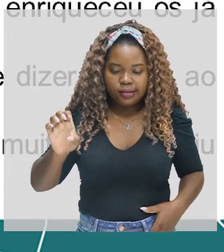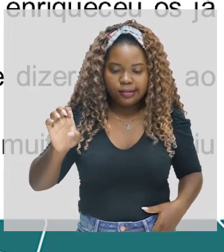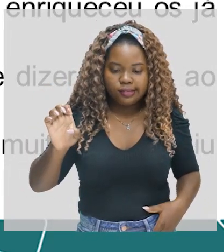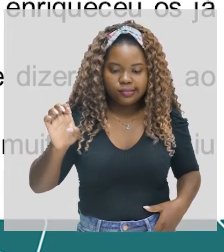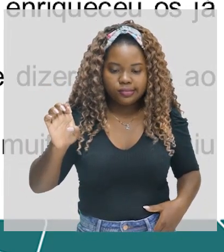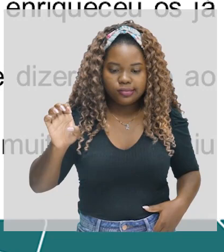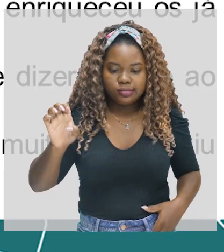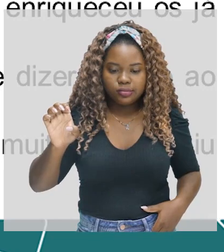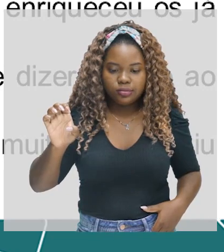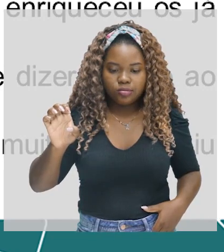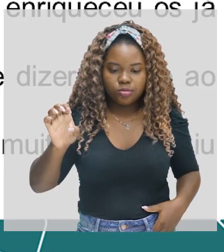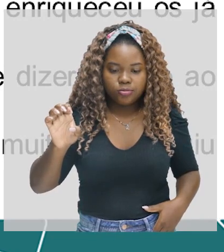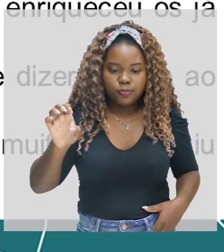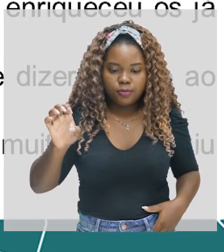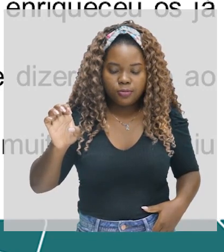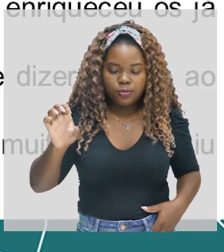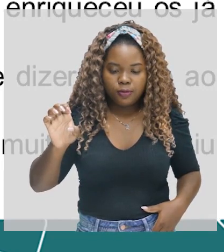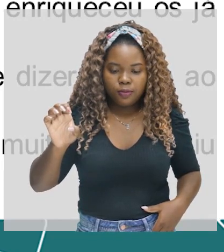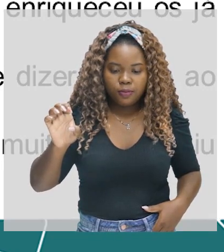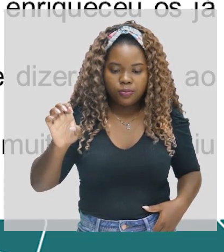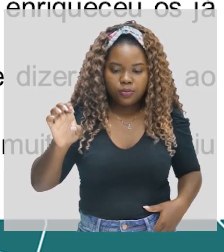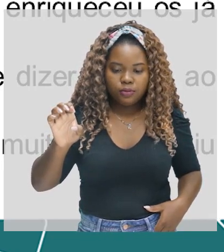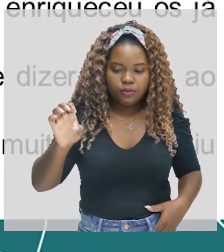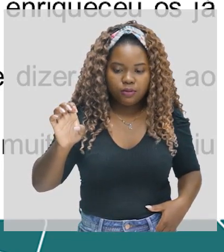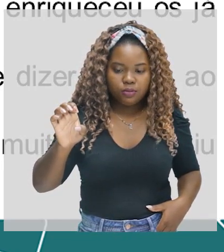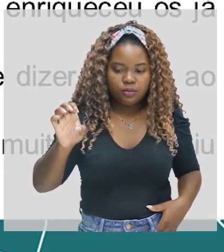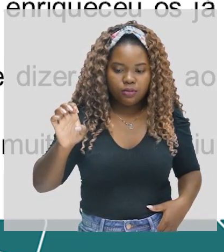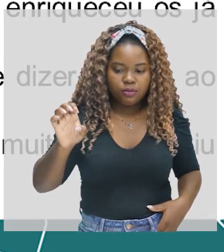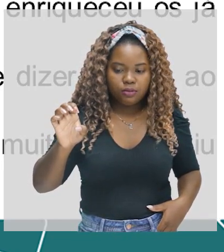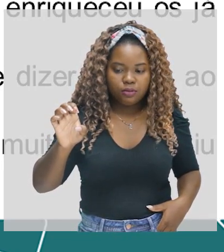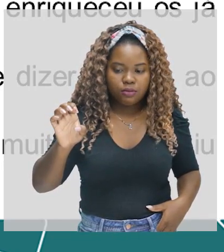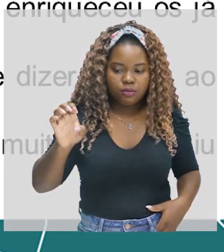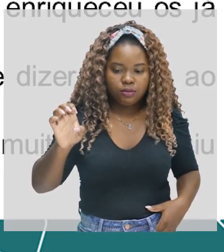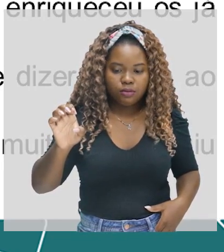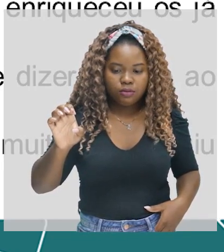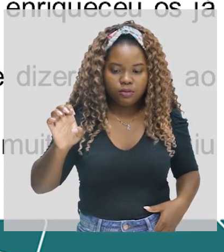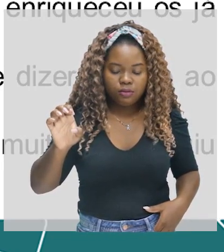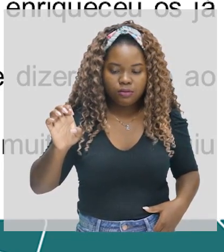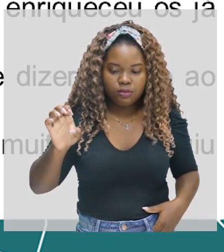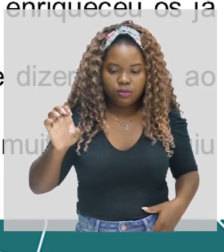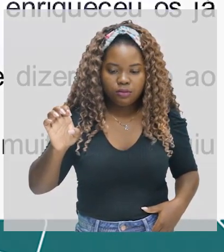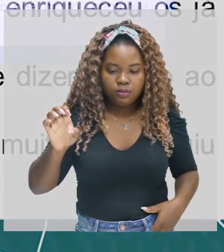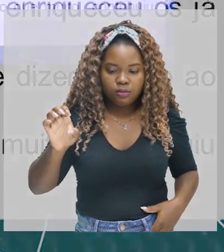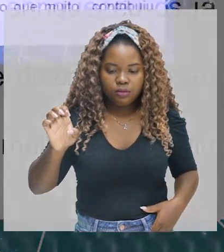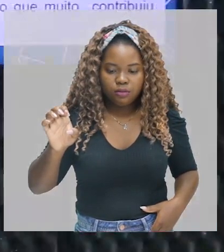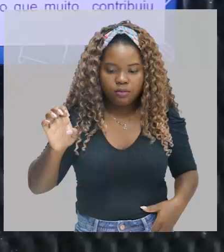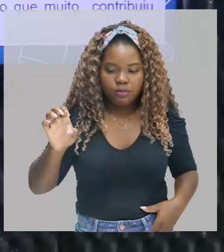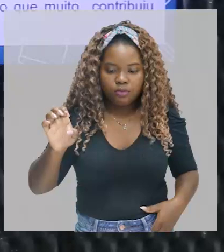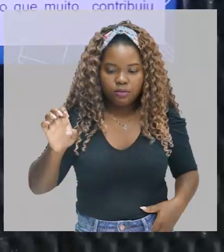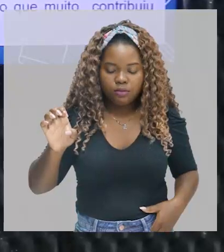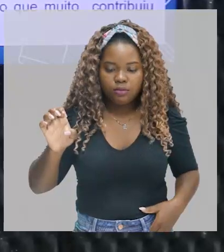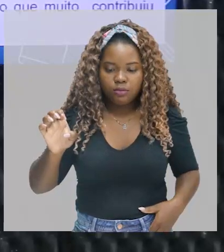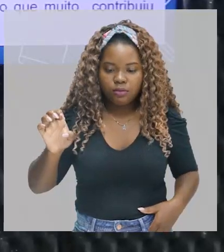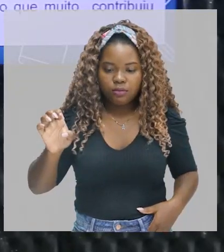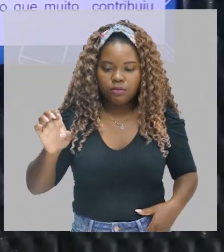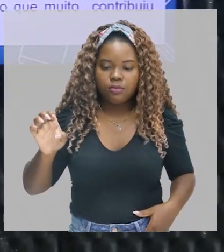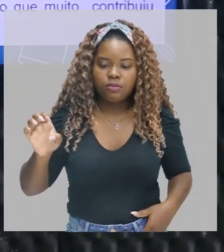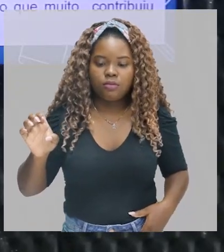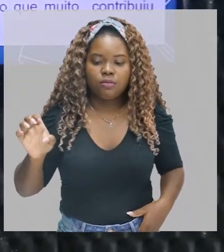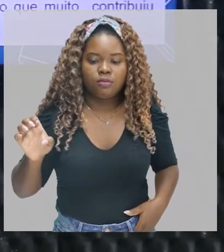Ou usou-se quase abusivamente o verso livre? O que muito contribuiu para o desenvolvimento de nossa poesia?